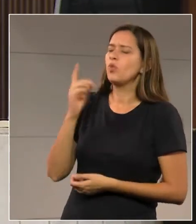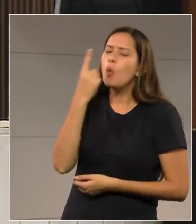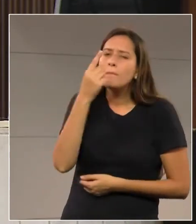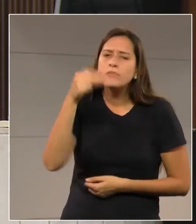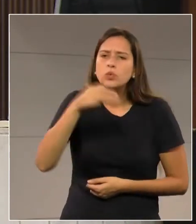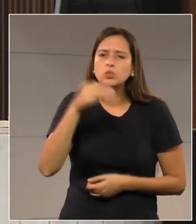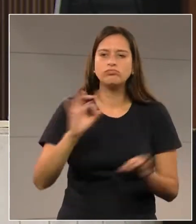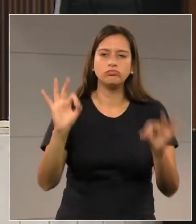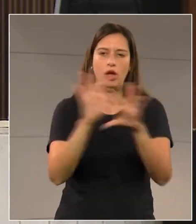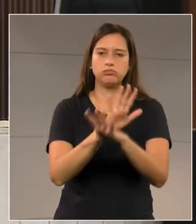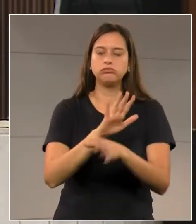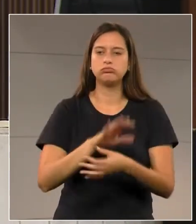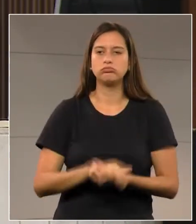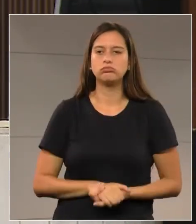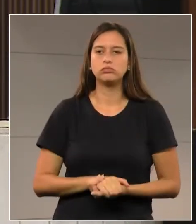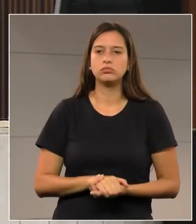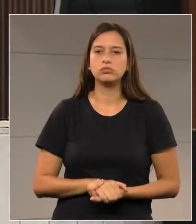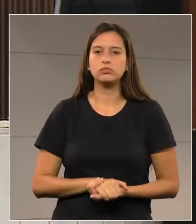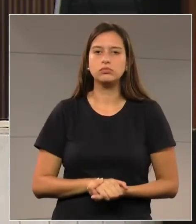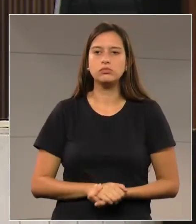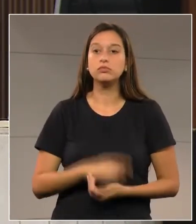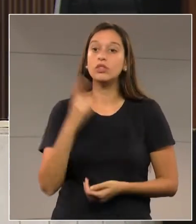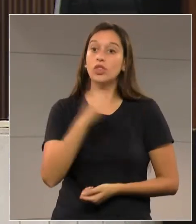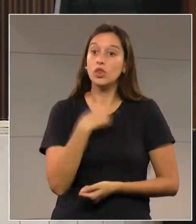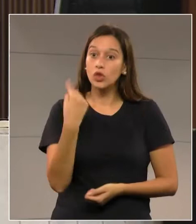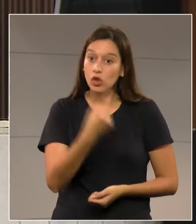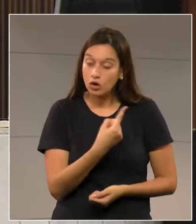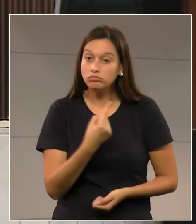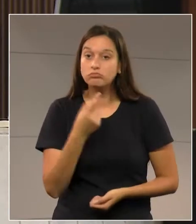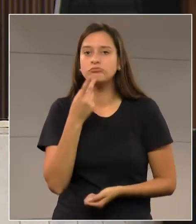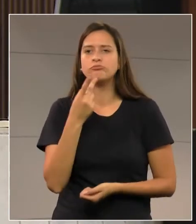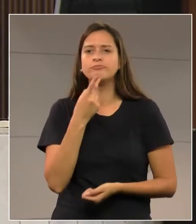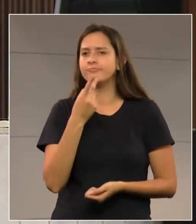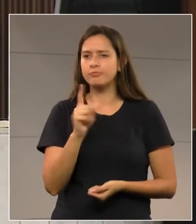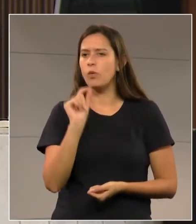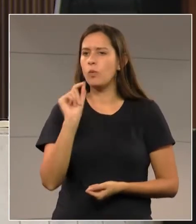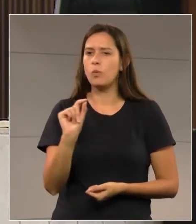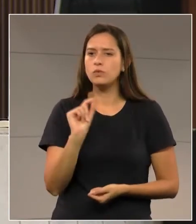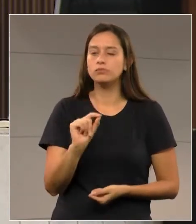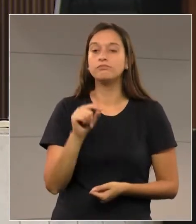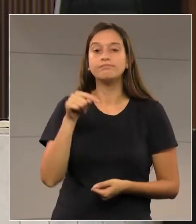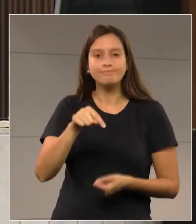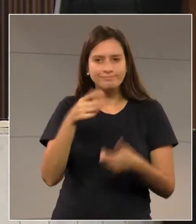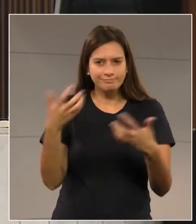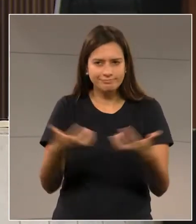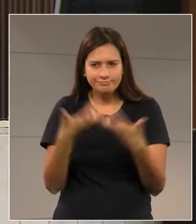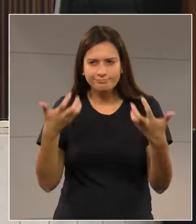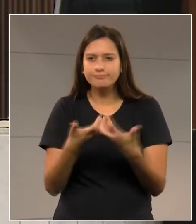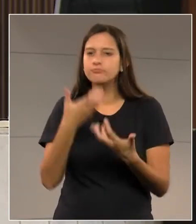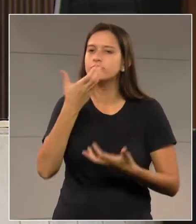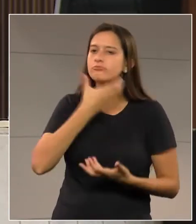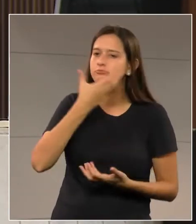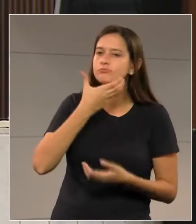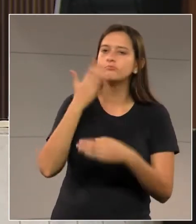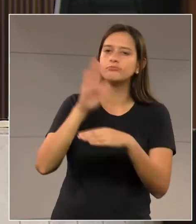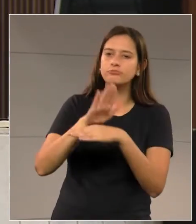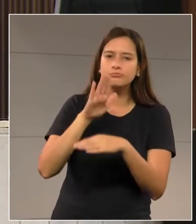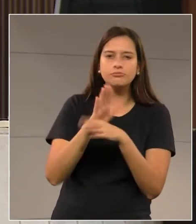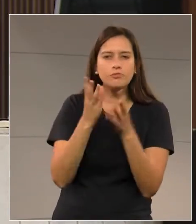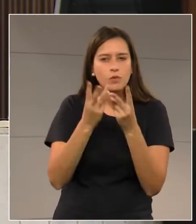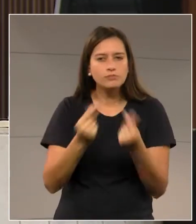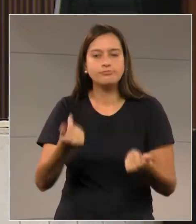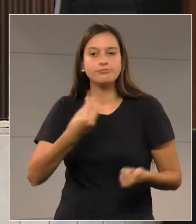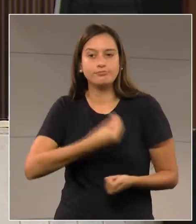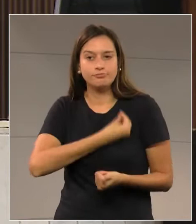aqui de produtos que dizem e correspondem diretamente com a qualidade de vida das pessoas. Por isso, senhor